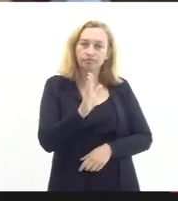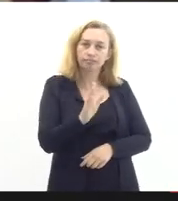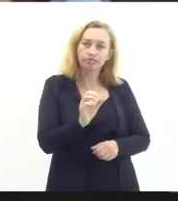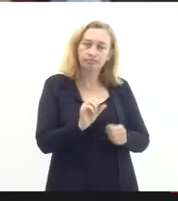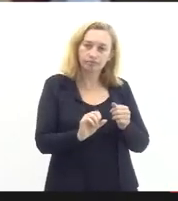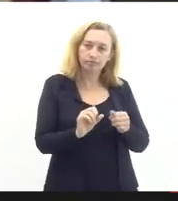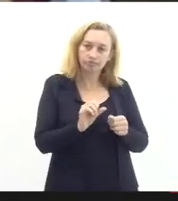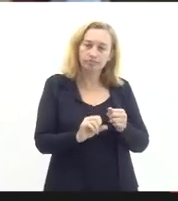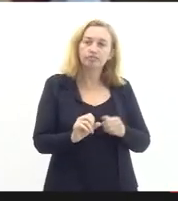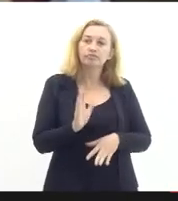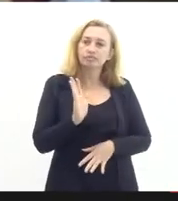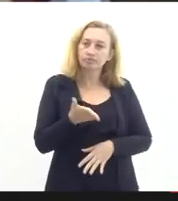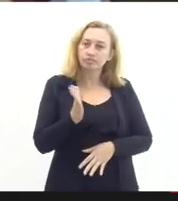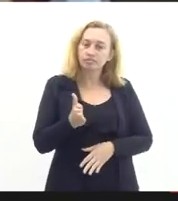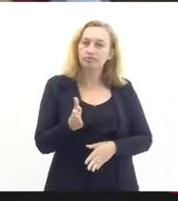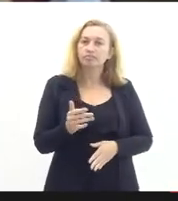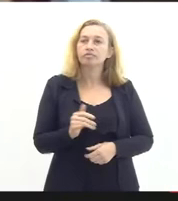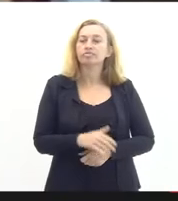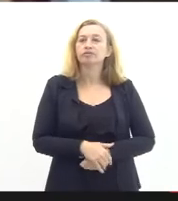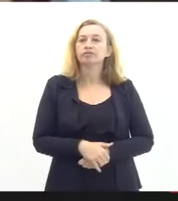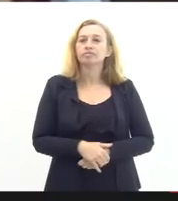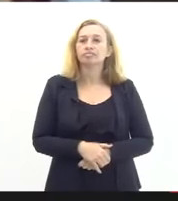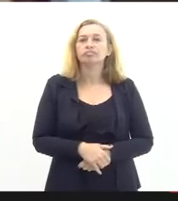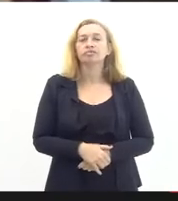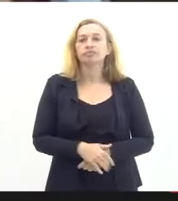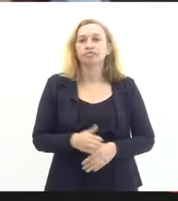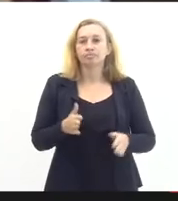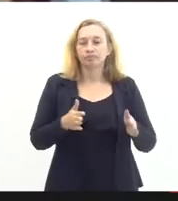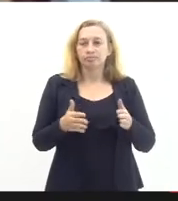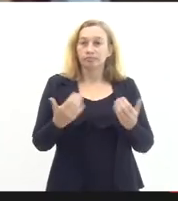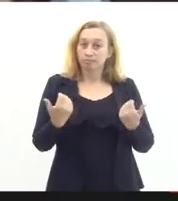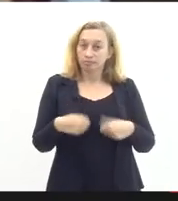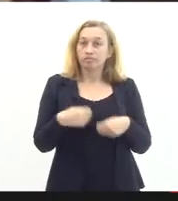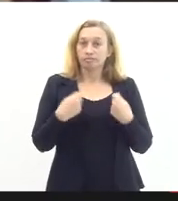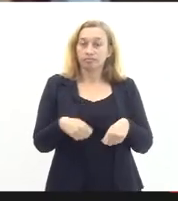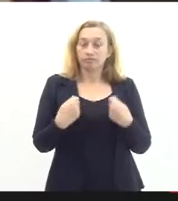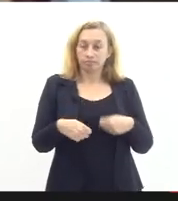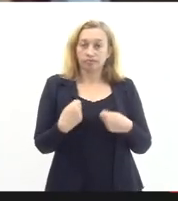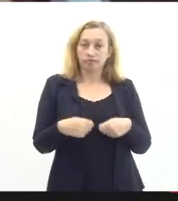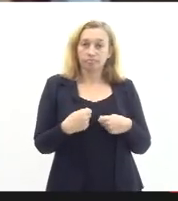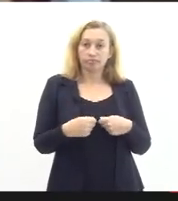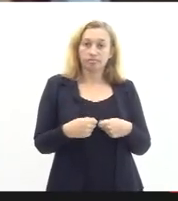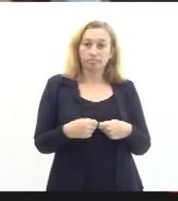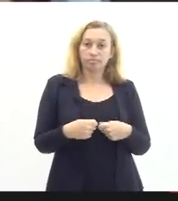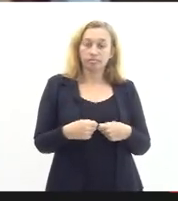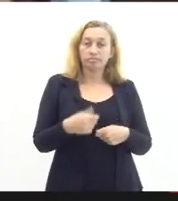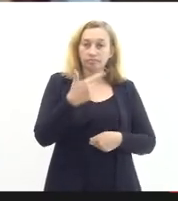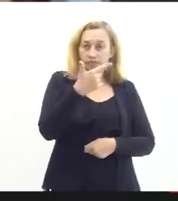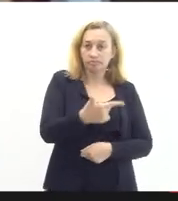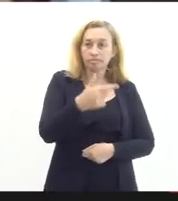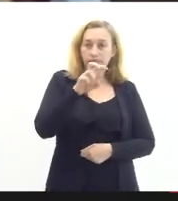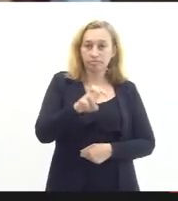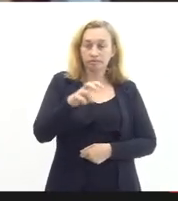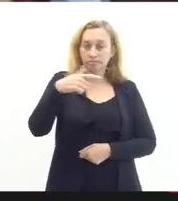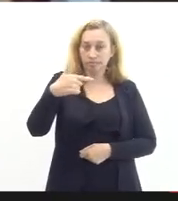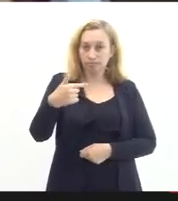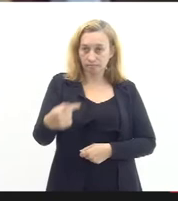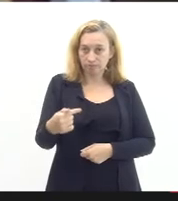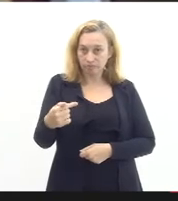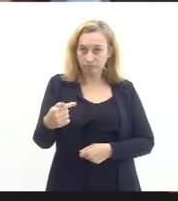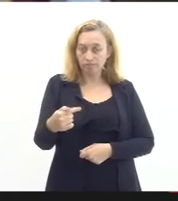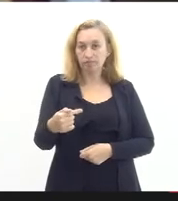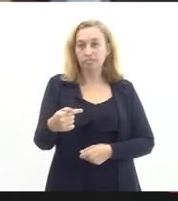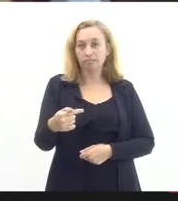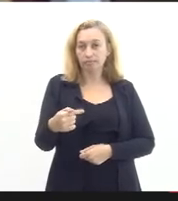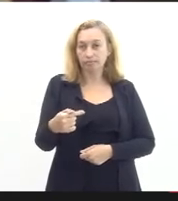então já havia uma previsão em 2019 de uma carência da Faietec de cerca de 257 funcionários entre